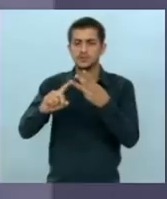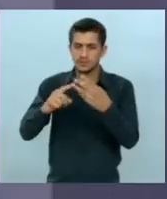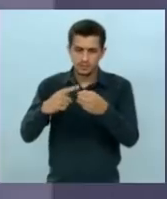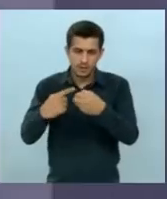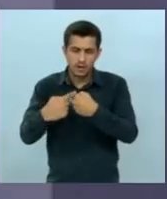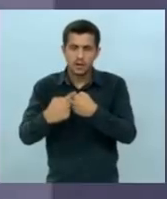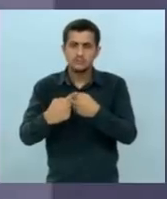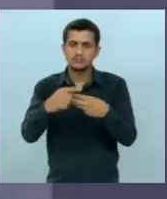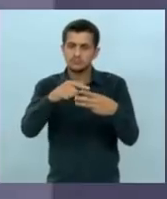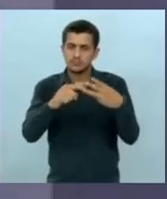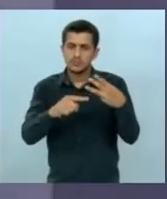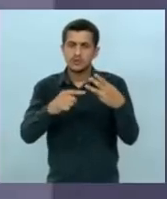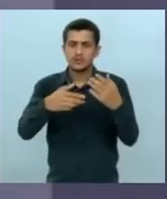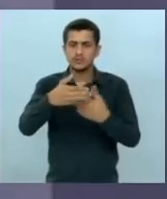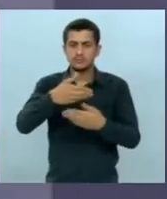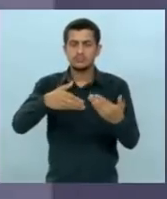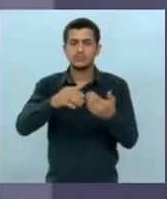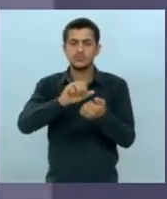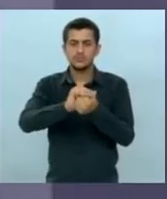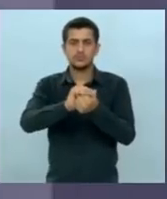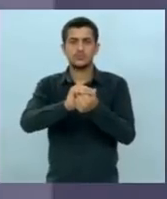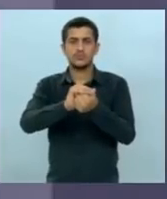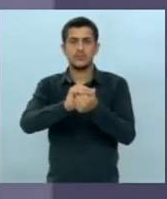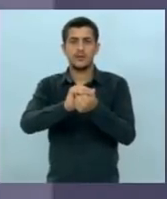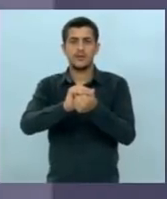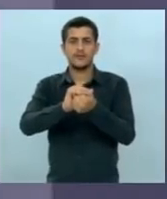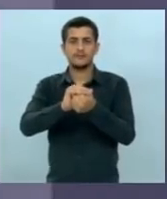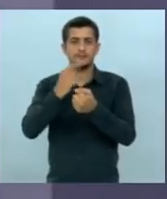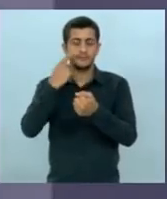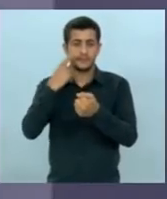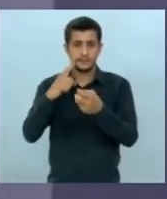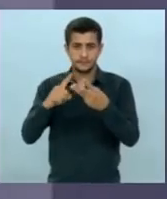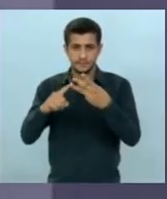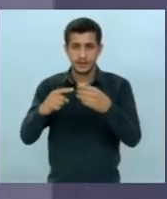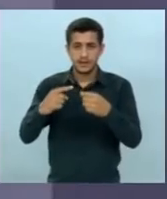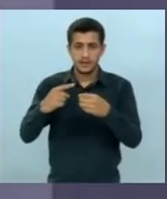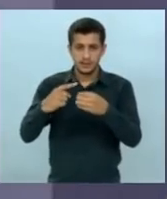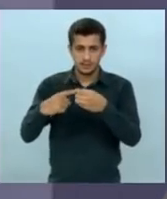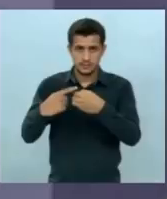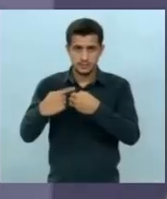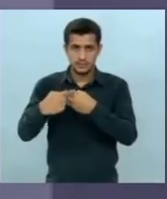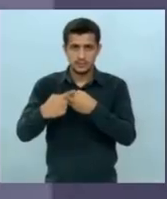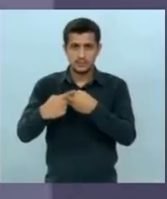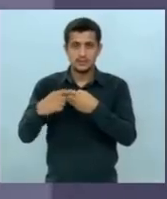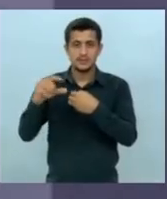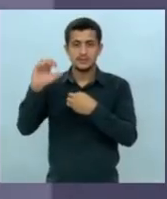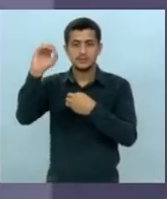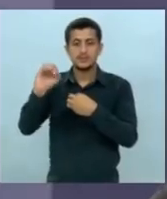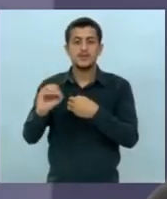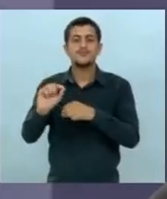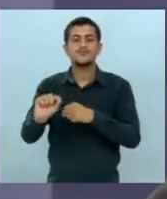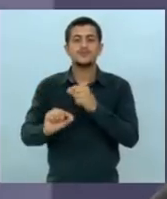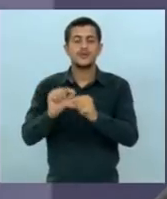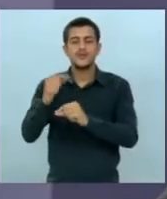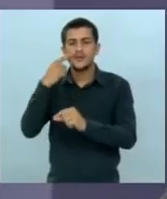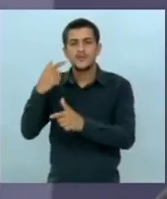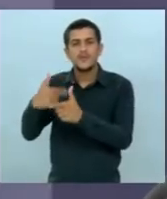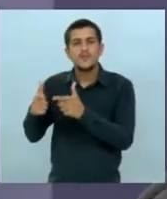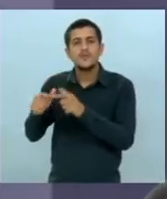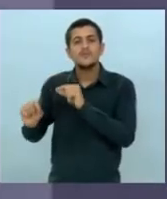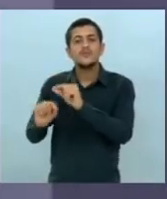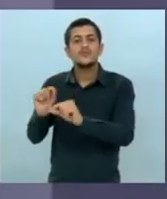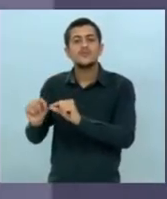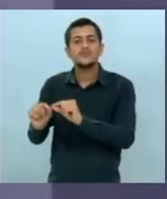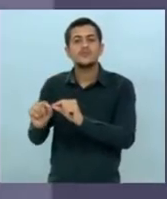parte e nós pretendemos zerar pegar um município por exemplo um município pequeno e zerar qual é a deficiência aí então vamos